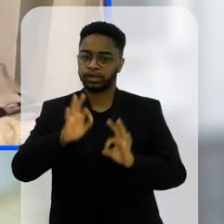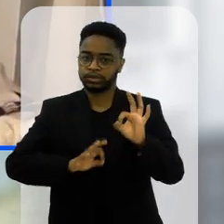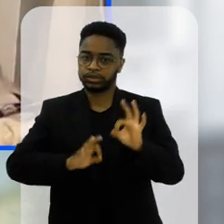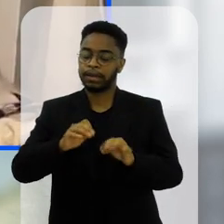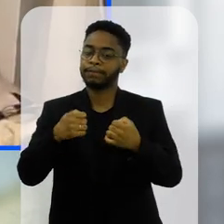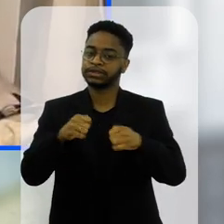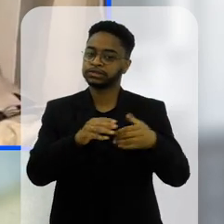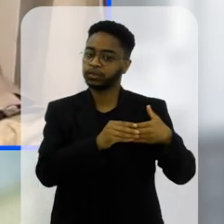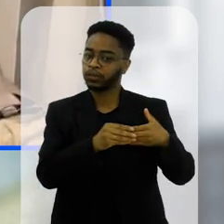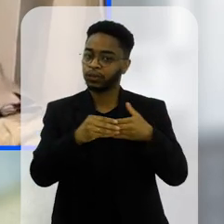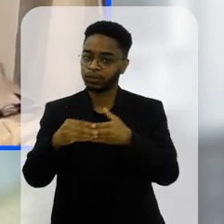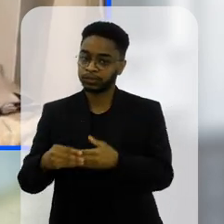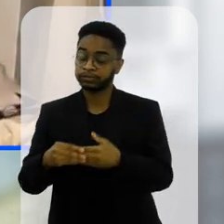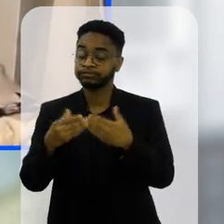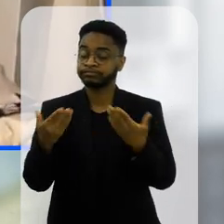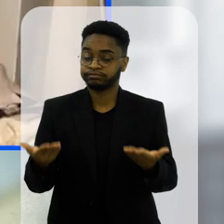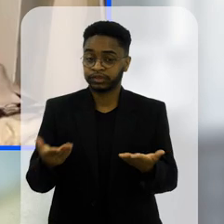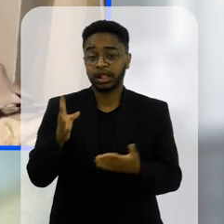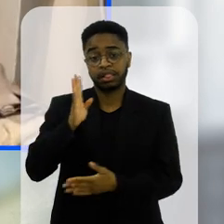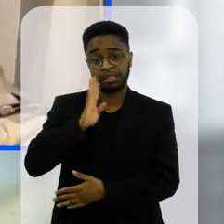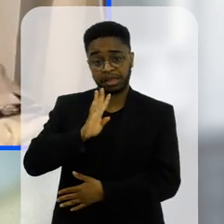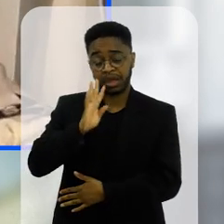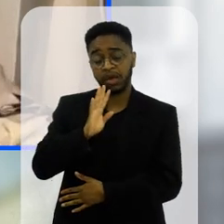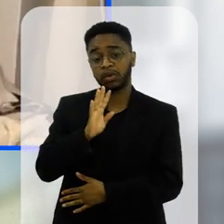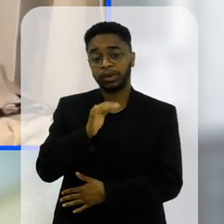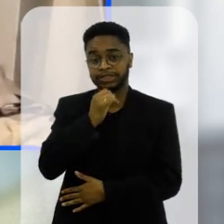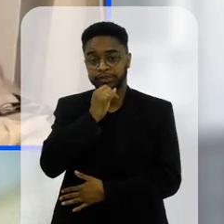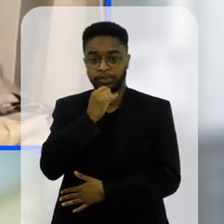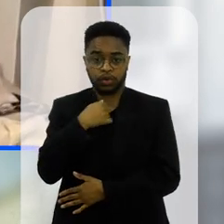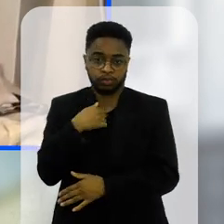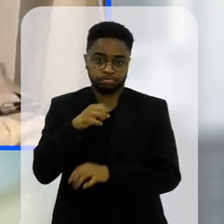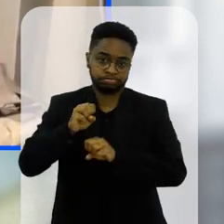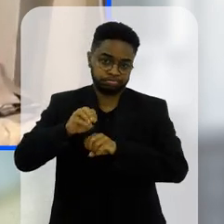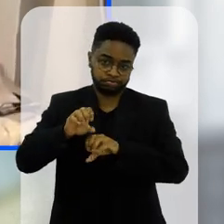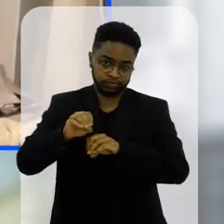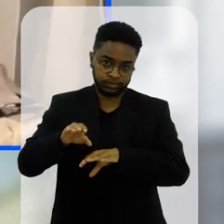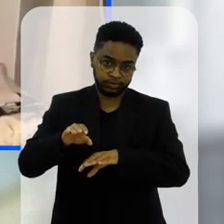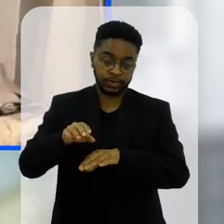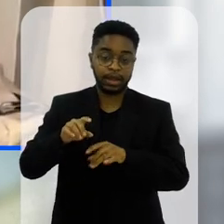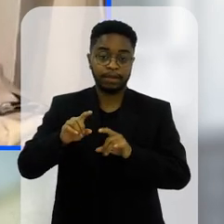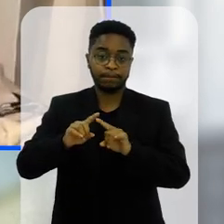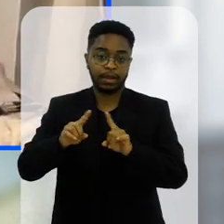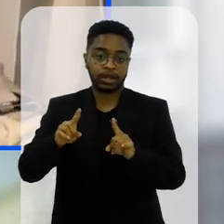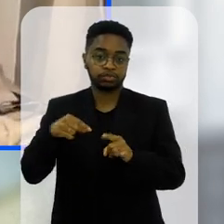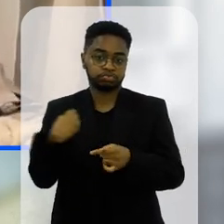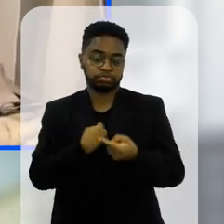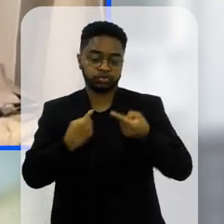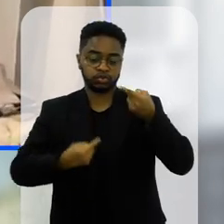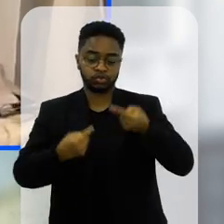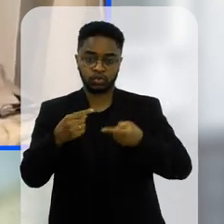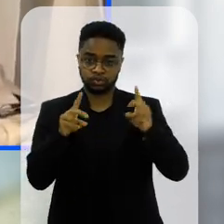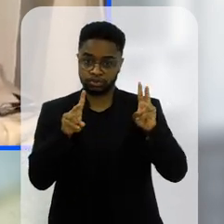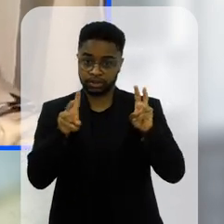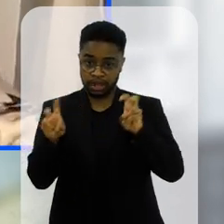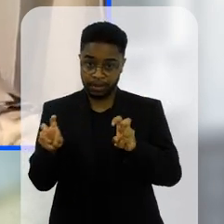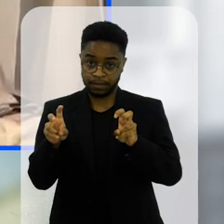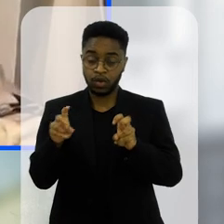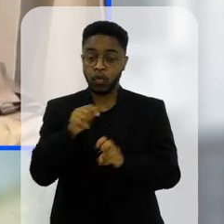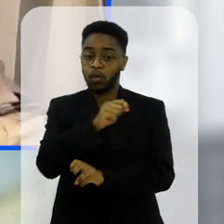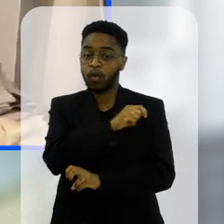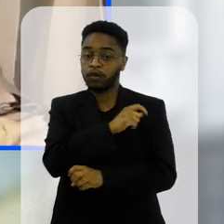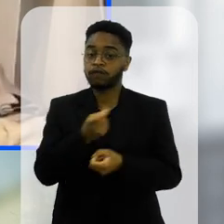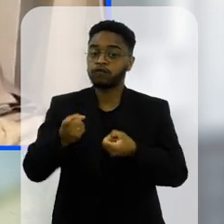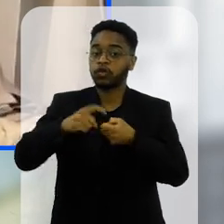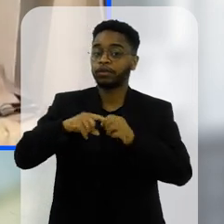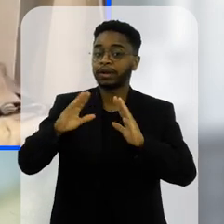né direcionada então é muito bacana quando a gente estou dando uma aula e os alunos a gente discute um determinado assunto e eles vão para